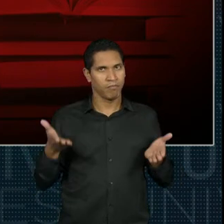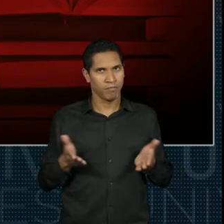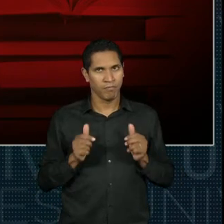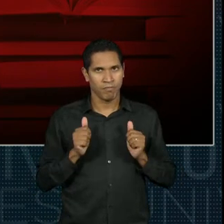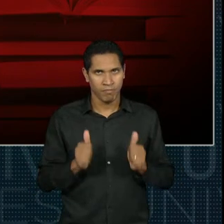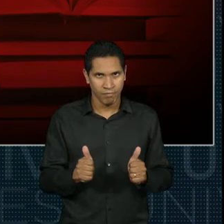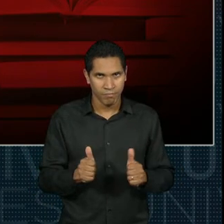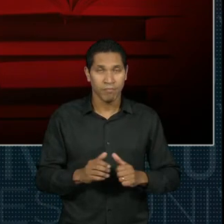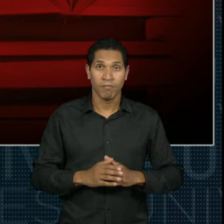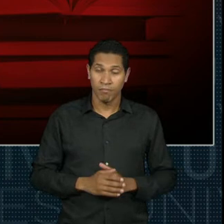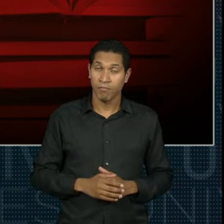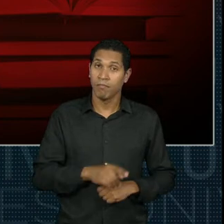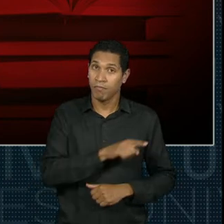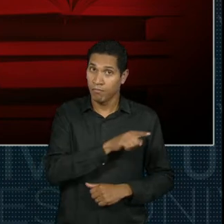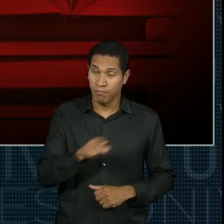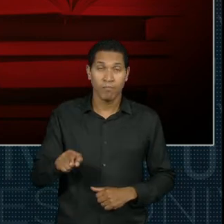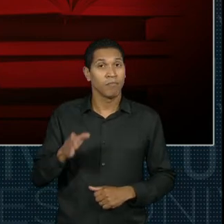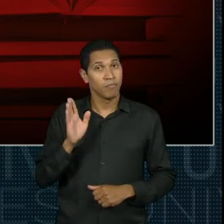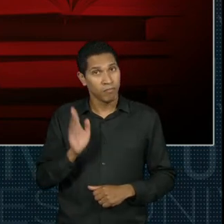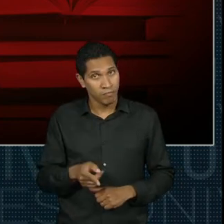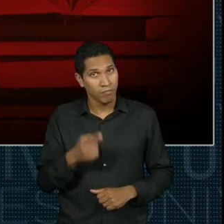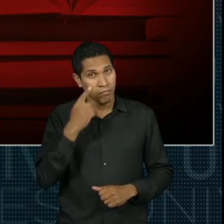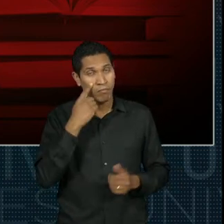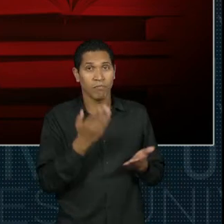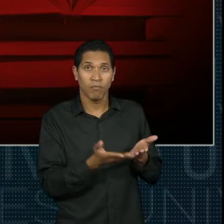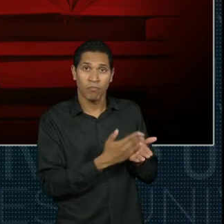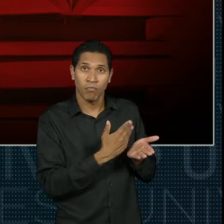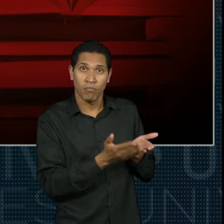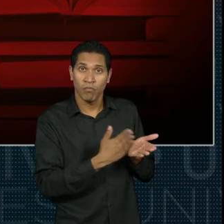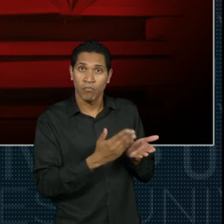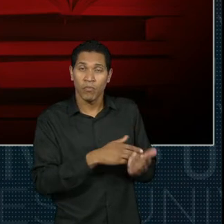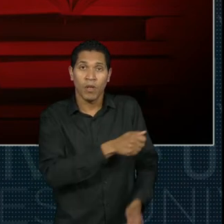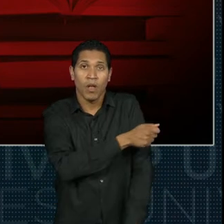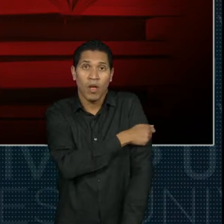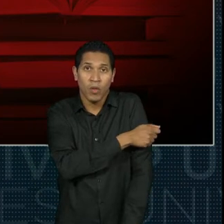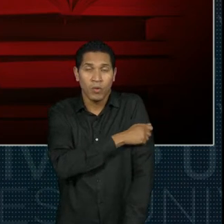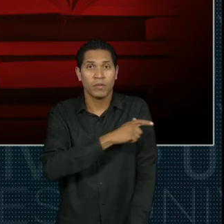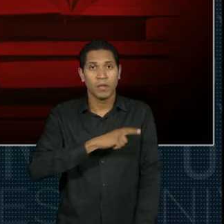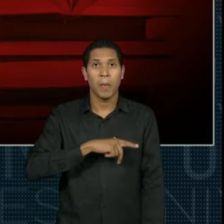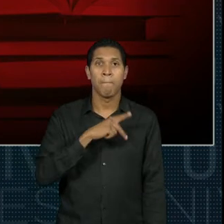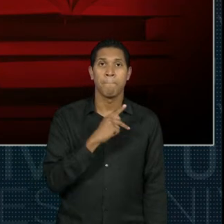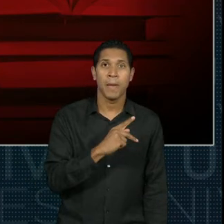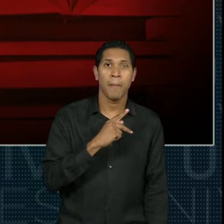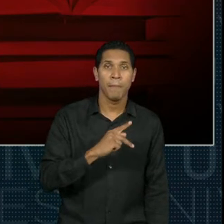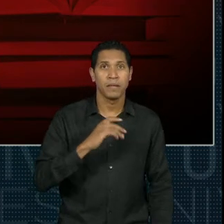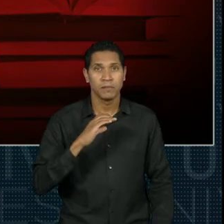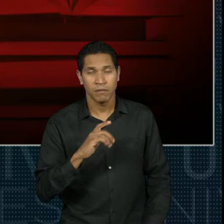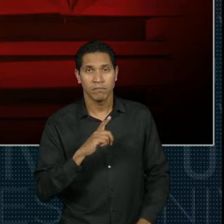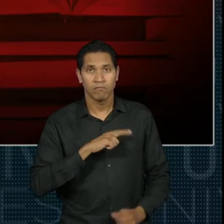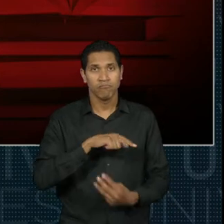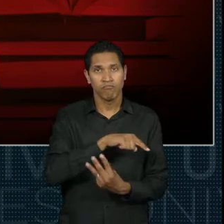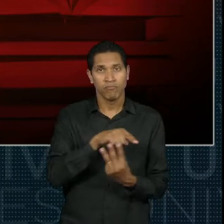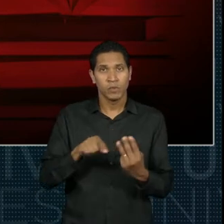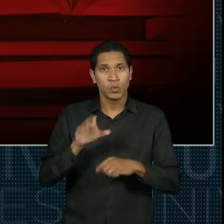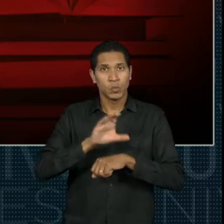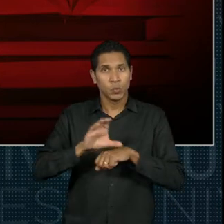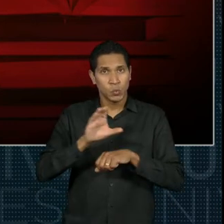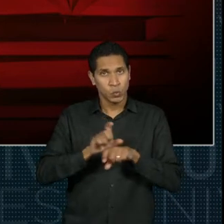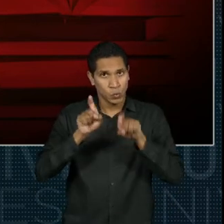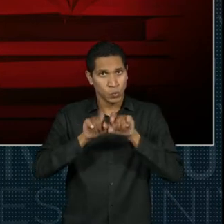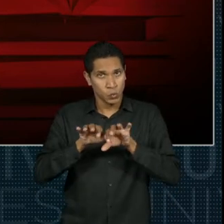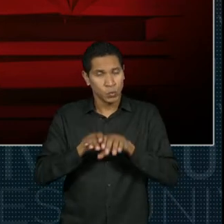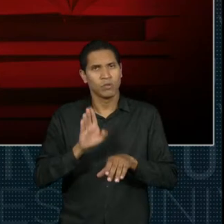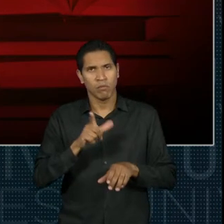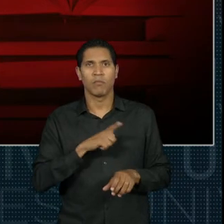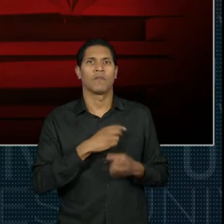Então, podem encontrar também no manual do aluno, através dos PPCs dos três cursos da computação, já alguma